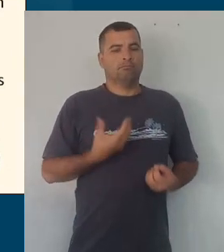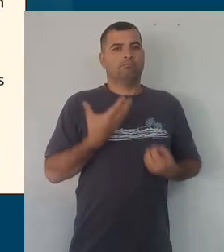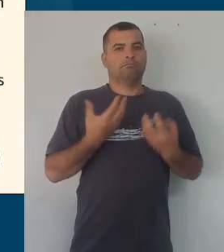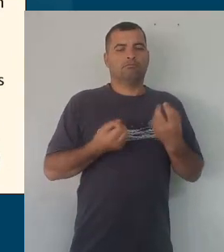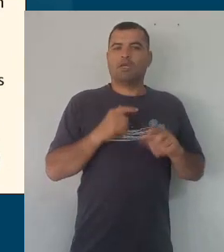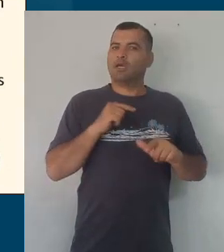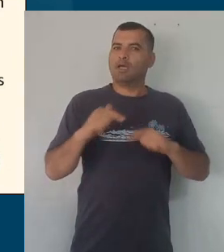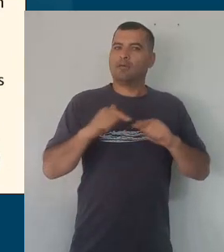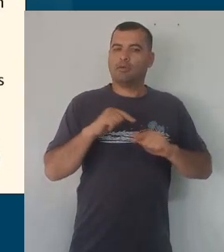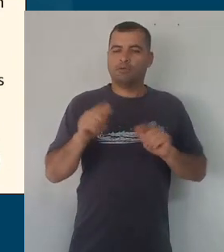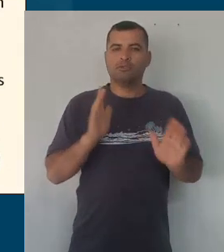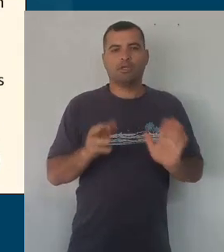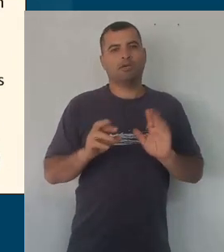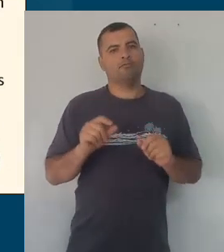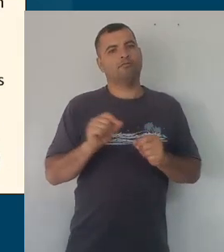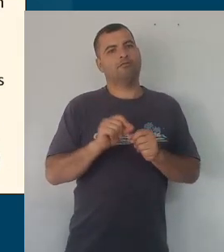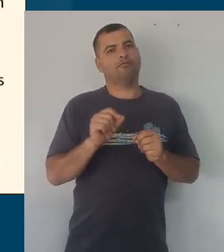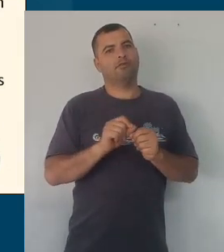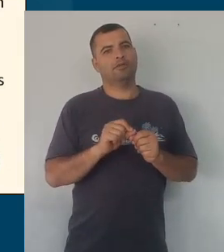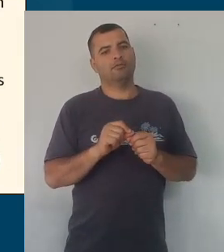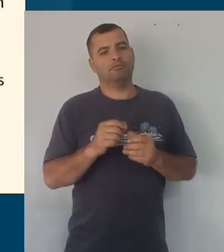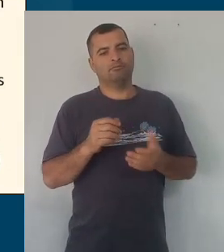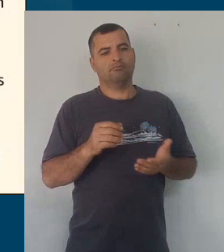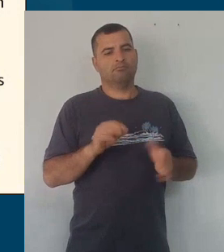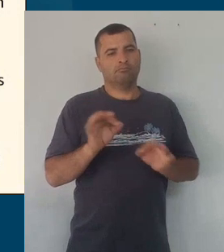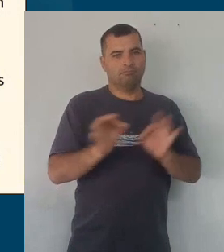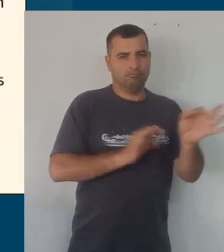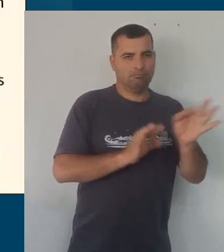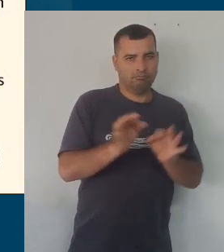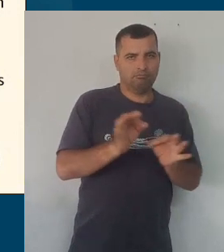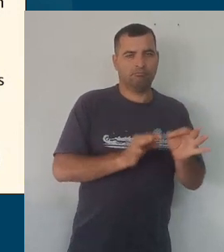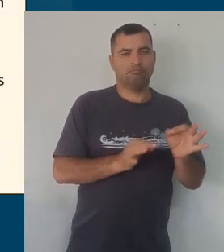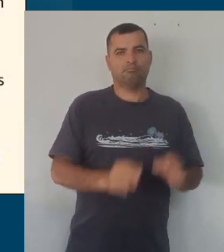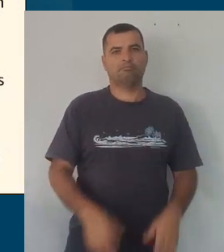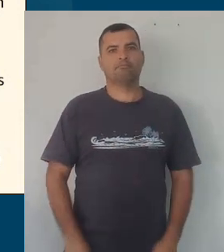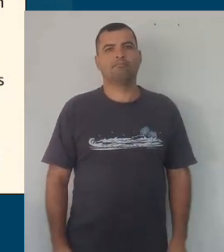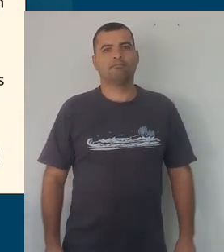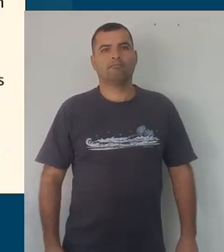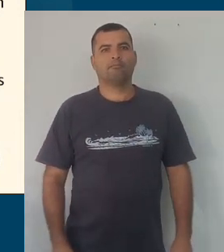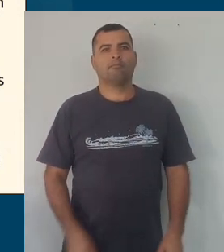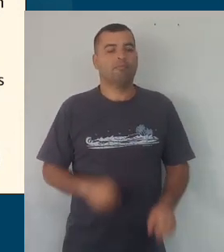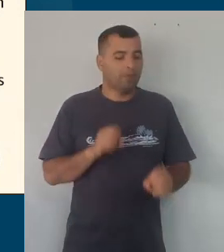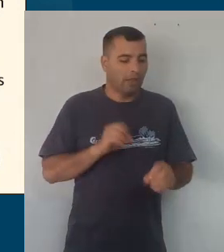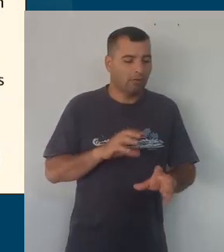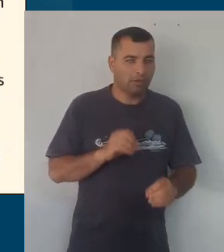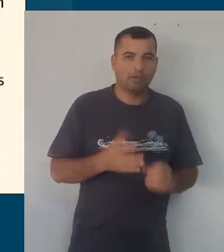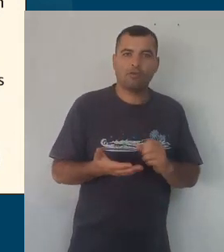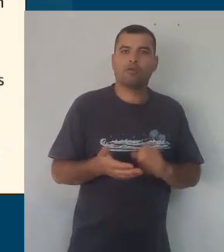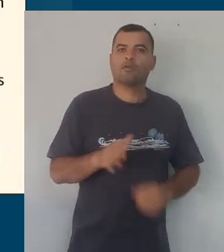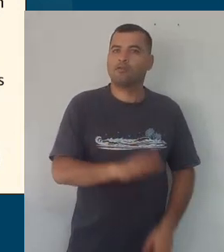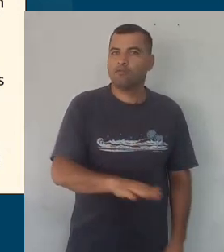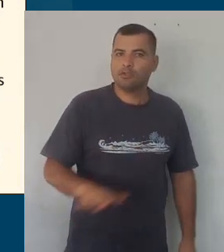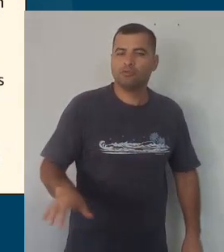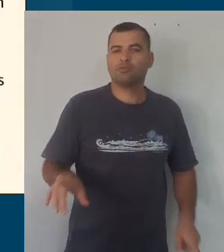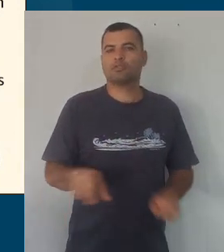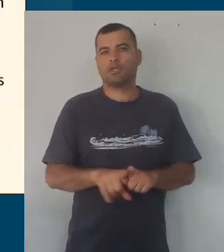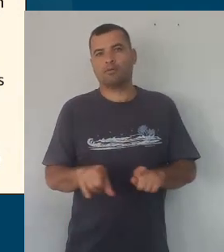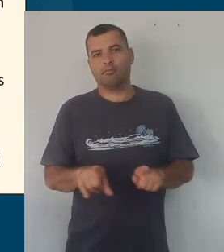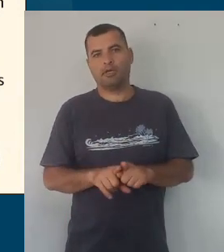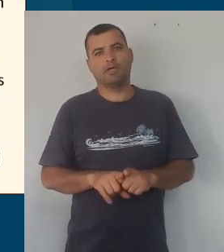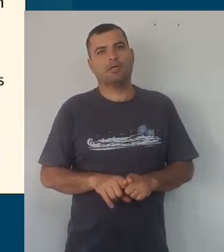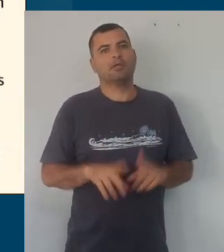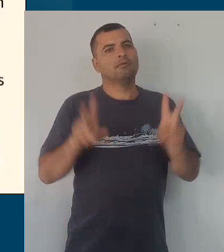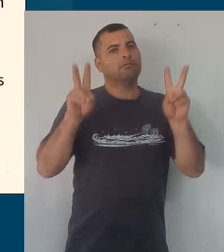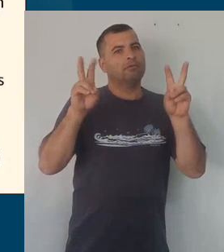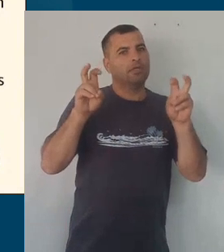o trabalho que foi aqui realizado em termos de sistematização. Na educação infantil ainda tratamos